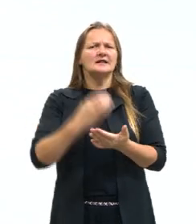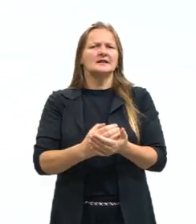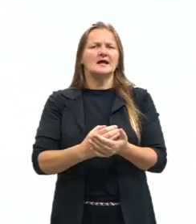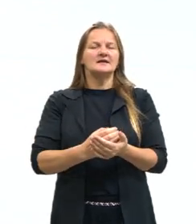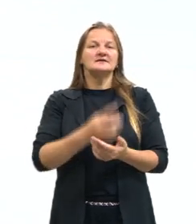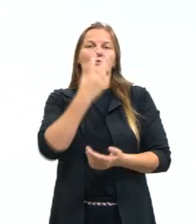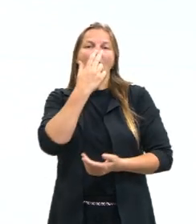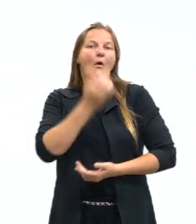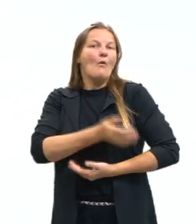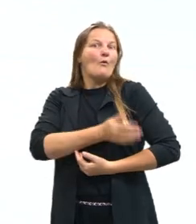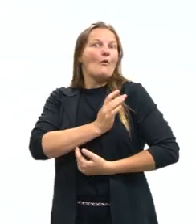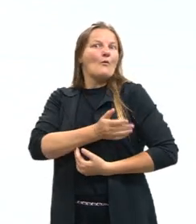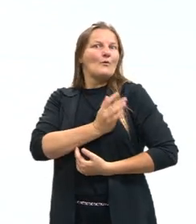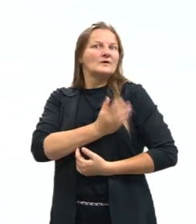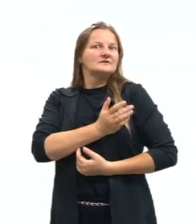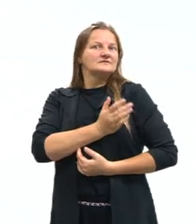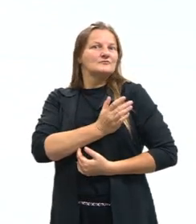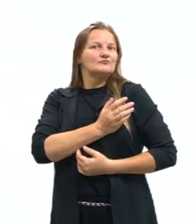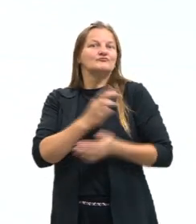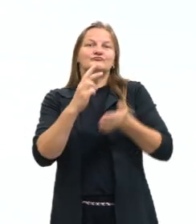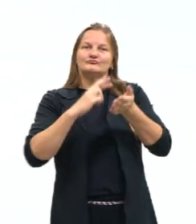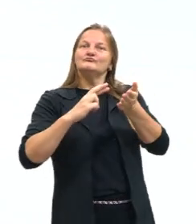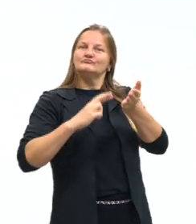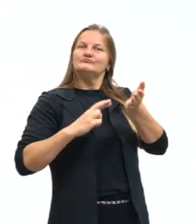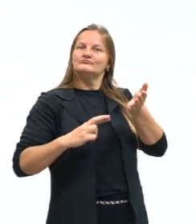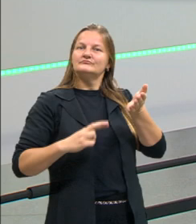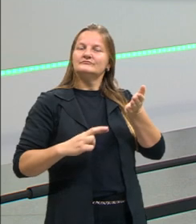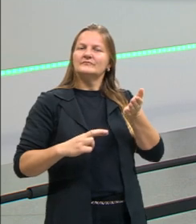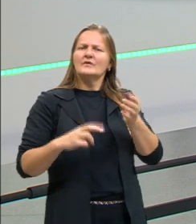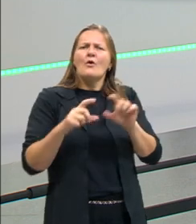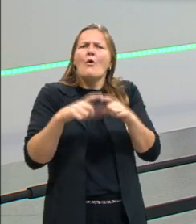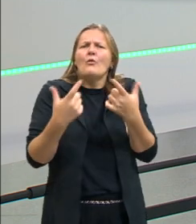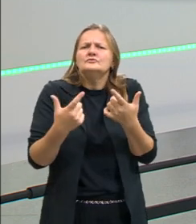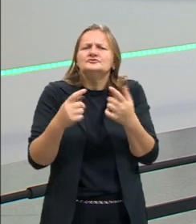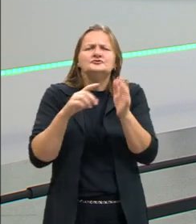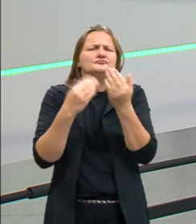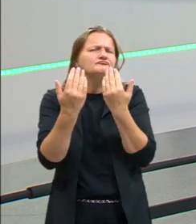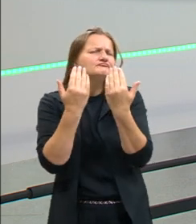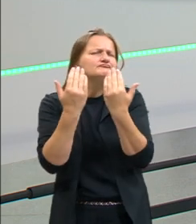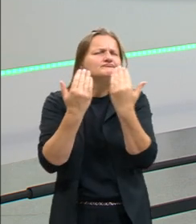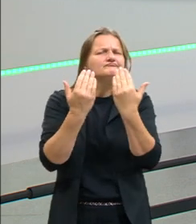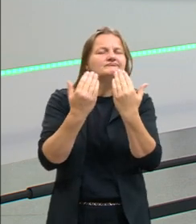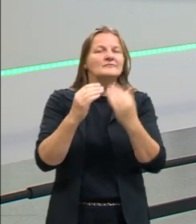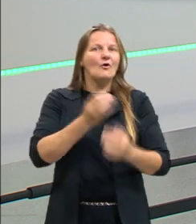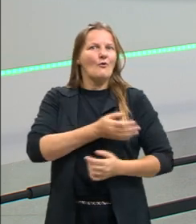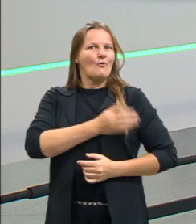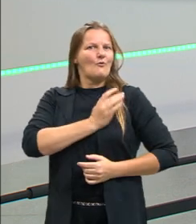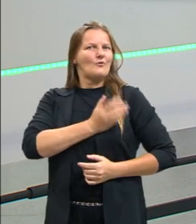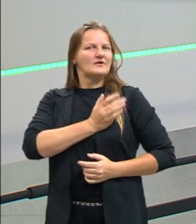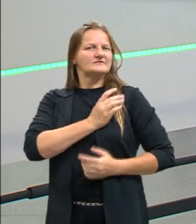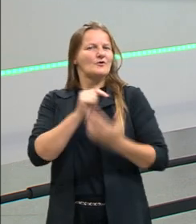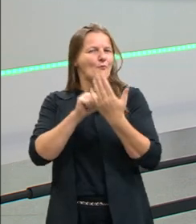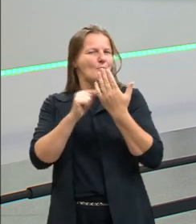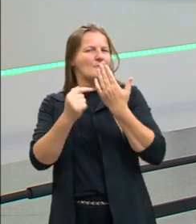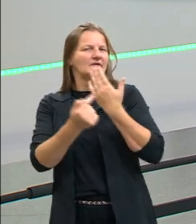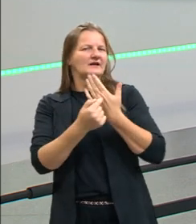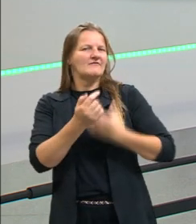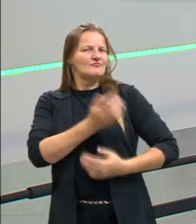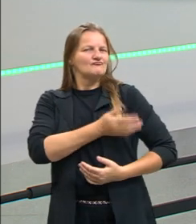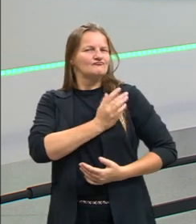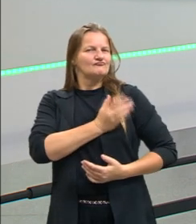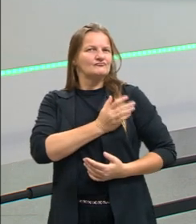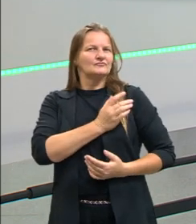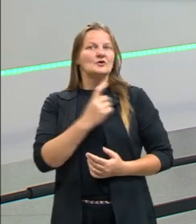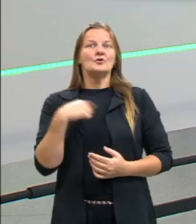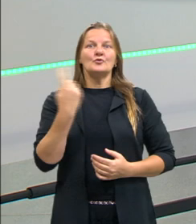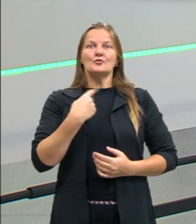o coração da redação? E de onde vem essa analogia de ser o coração? A gente pensa no